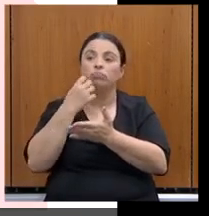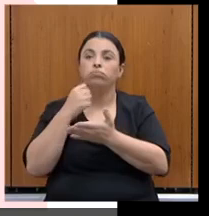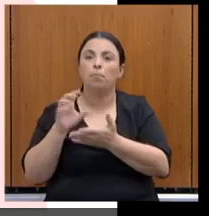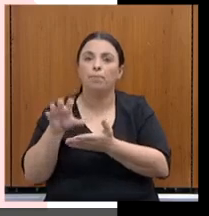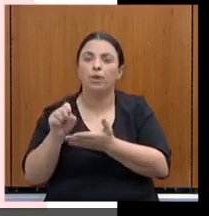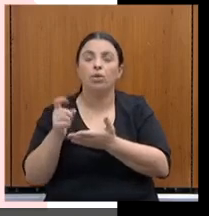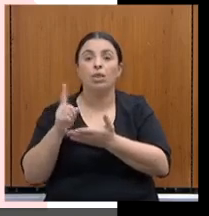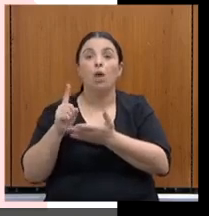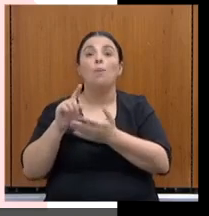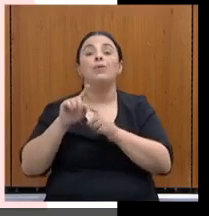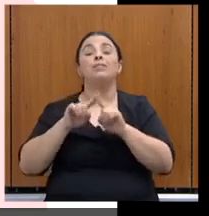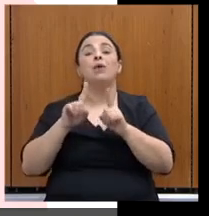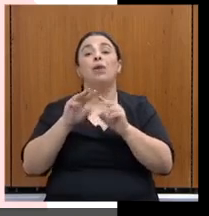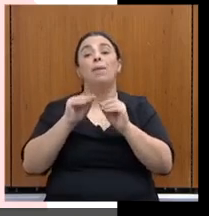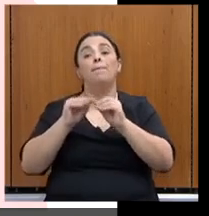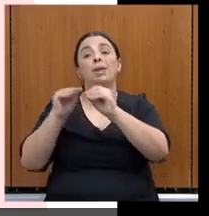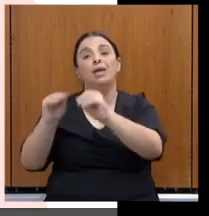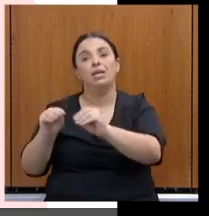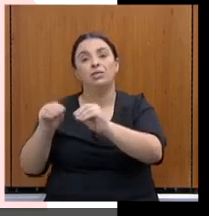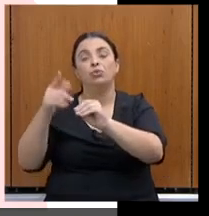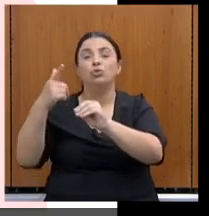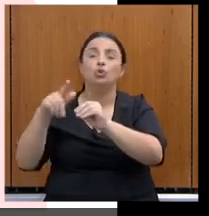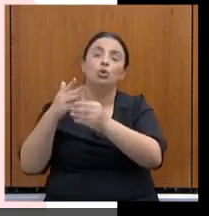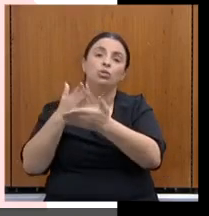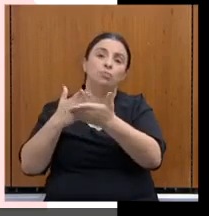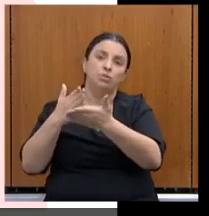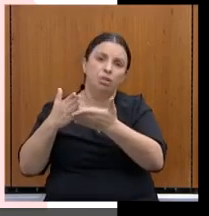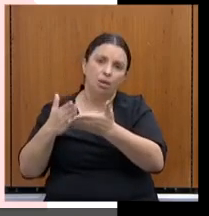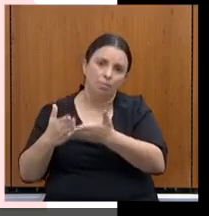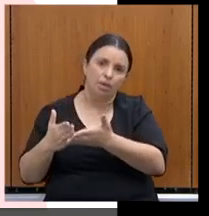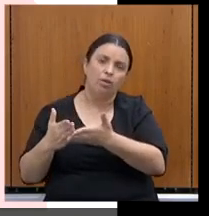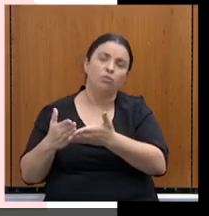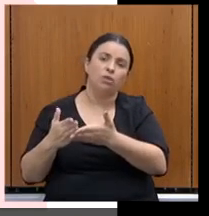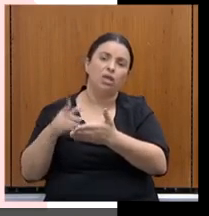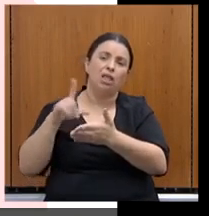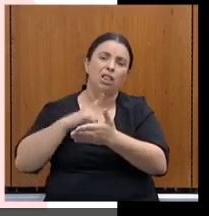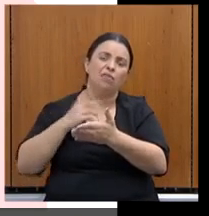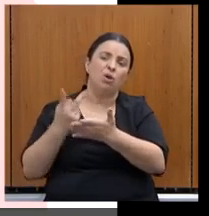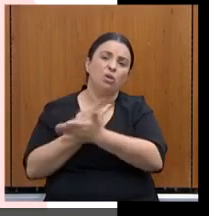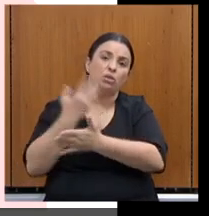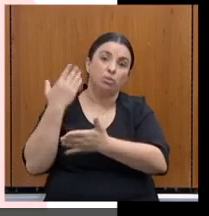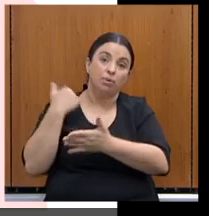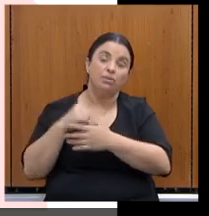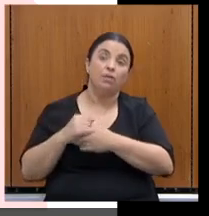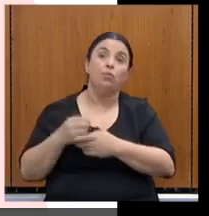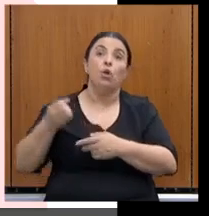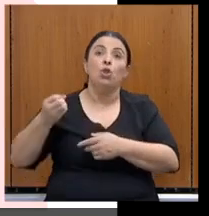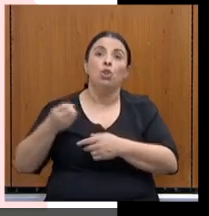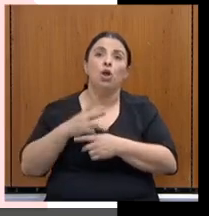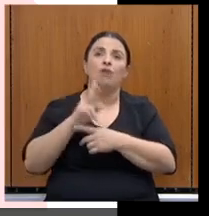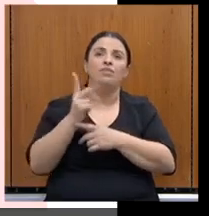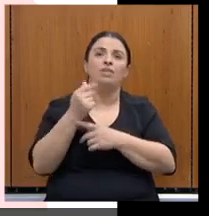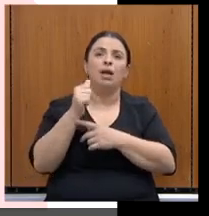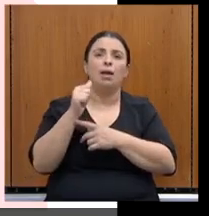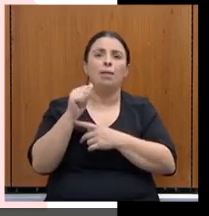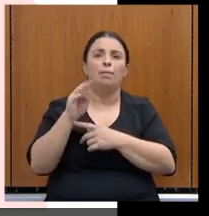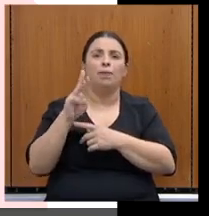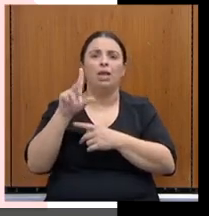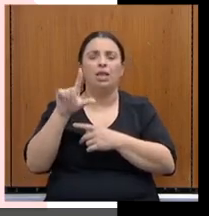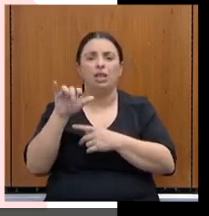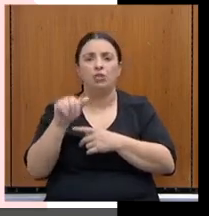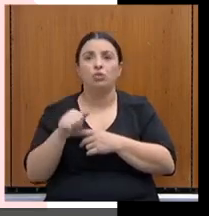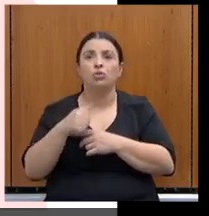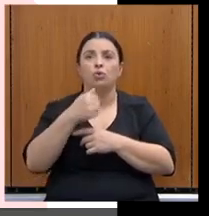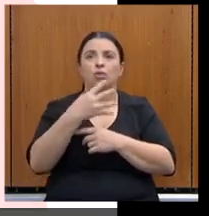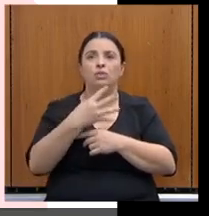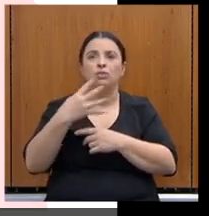migração de parcelamentos de outros refis feitos aqui no passado. Novas habilitações, 414 milhões,